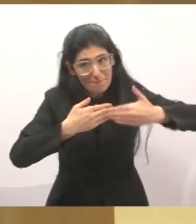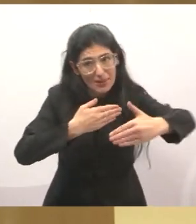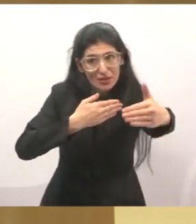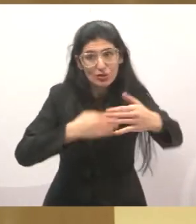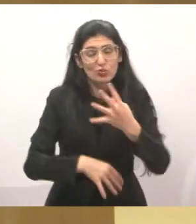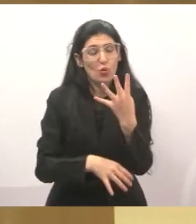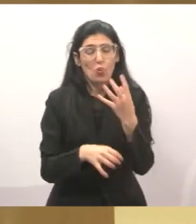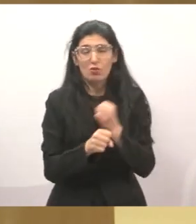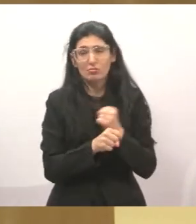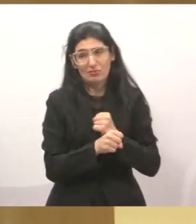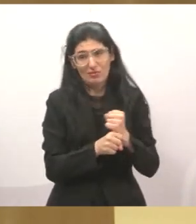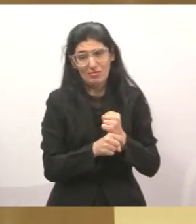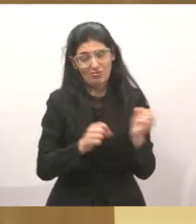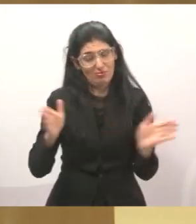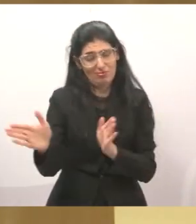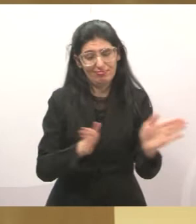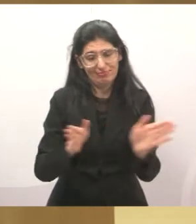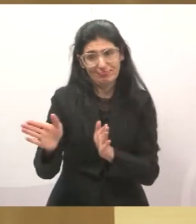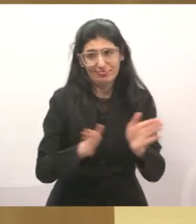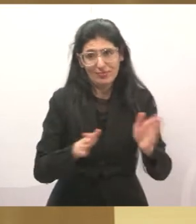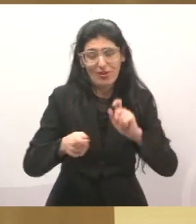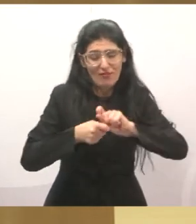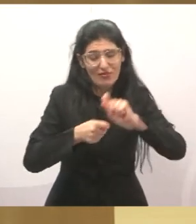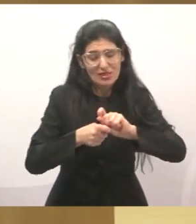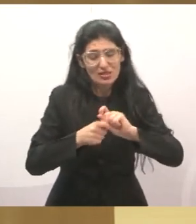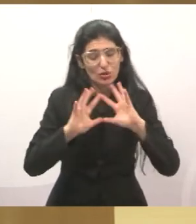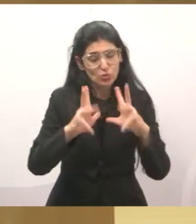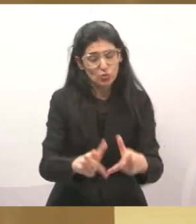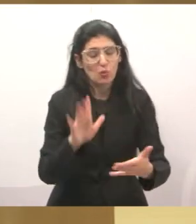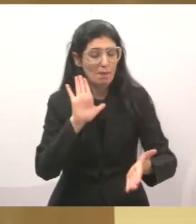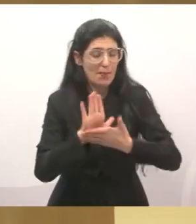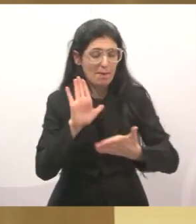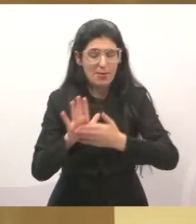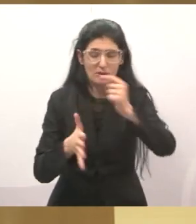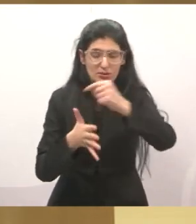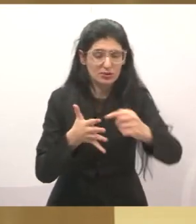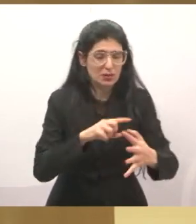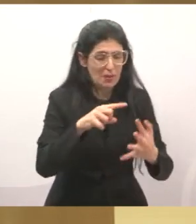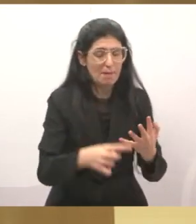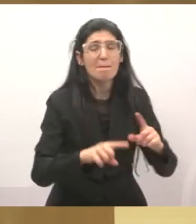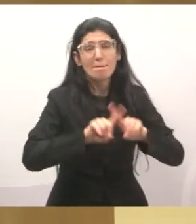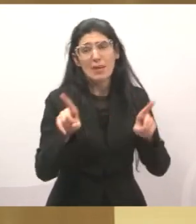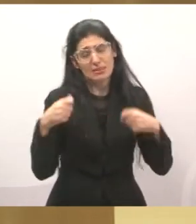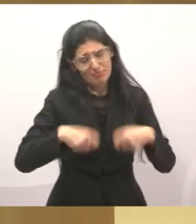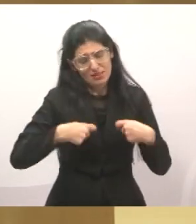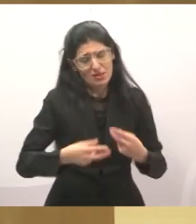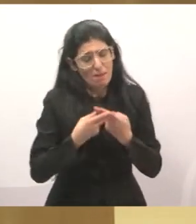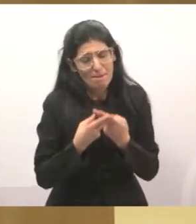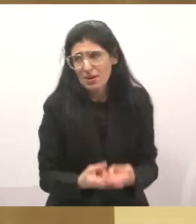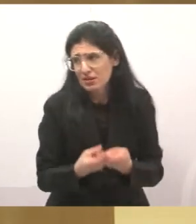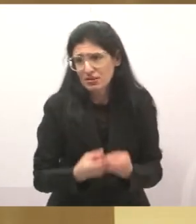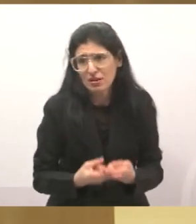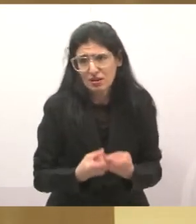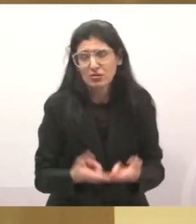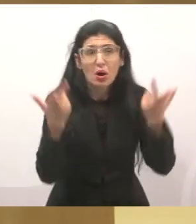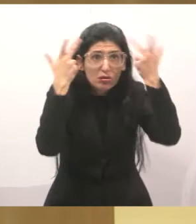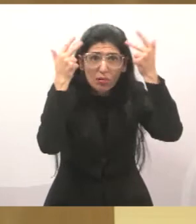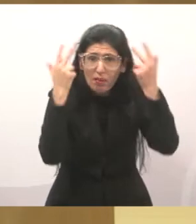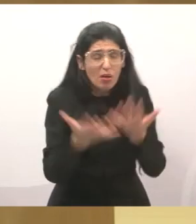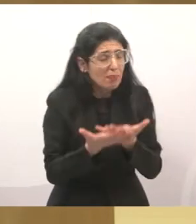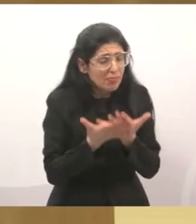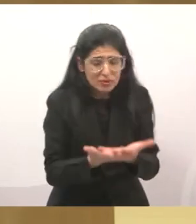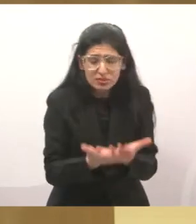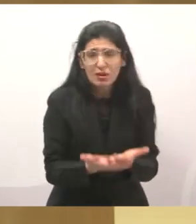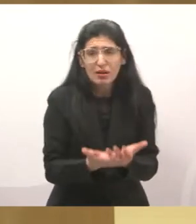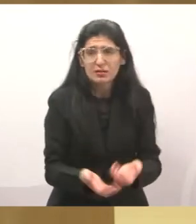serviços. E muitas vezes as coisas não acontecem no tempo que a gente quer. Então, eu não vou entrar nessa discussão, dizer que o governo só está fazendo obra